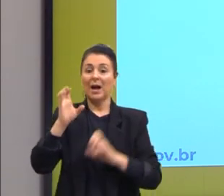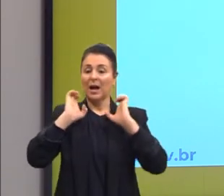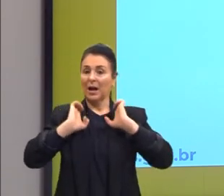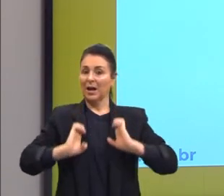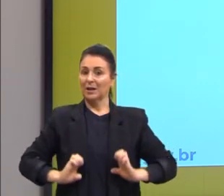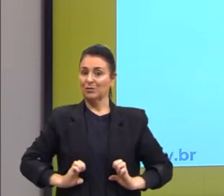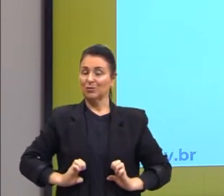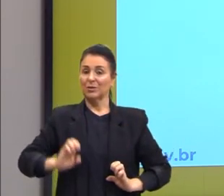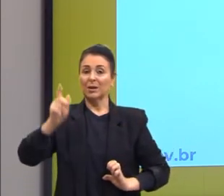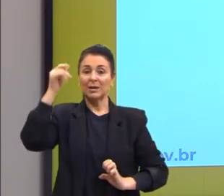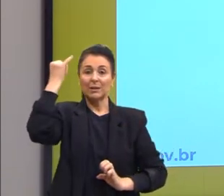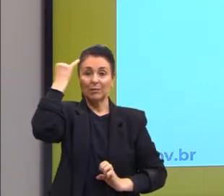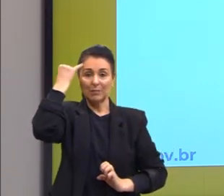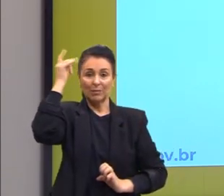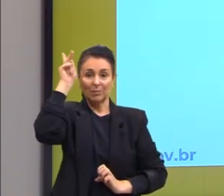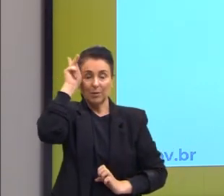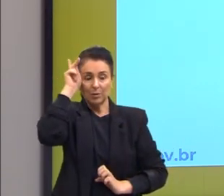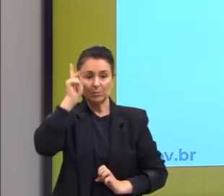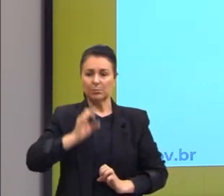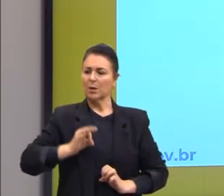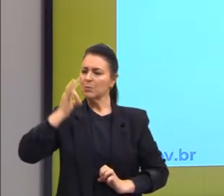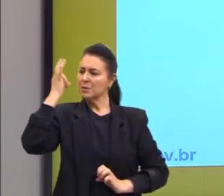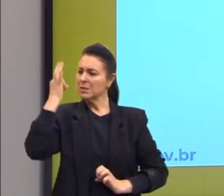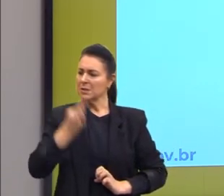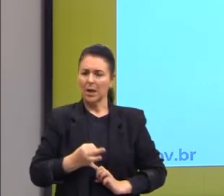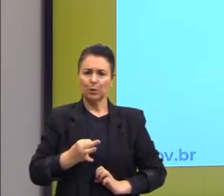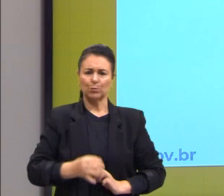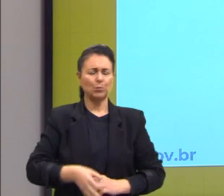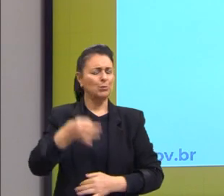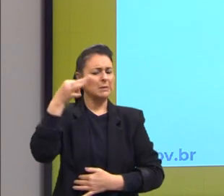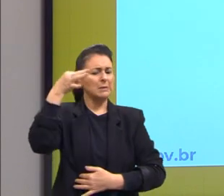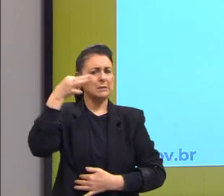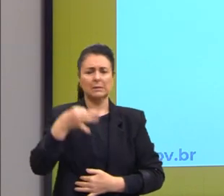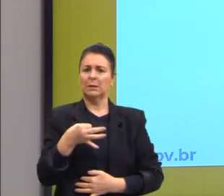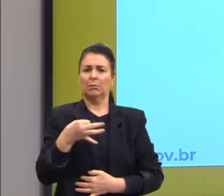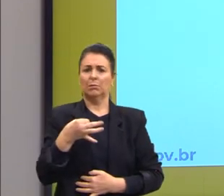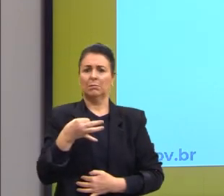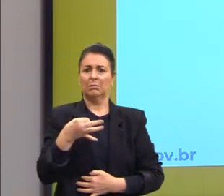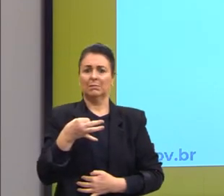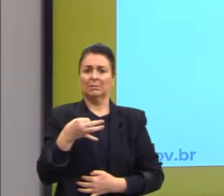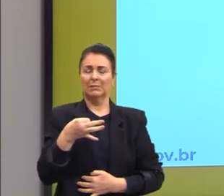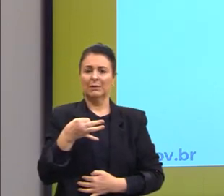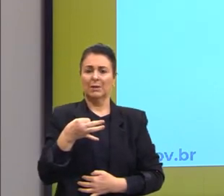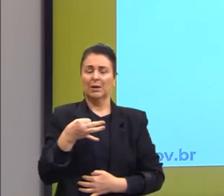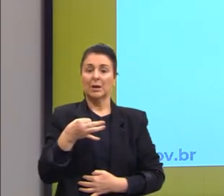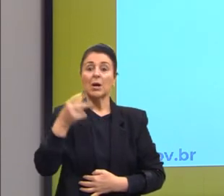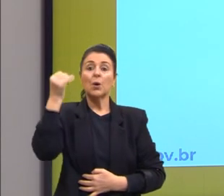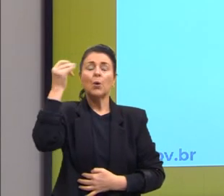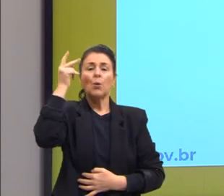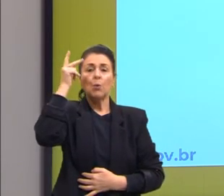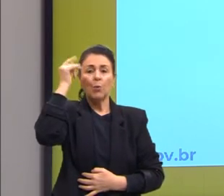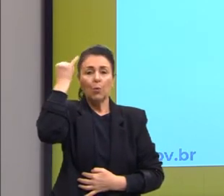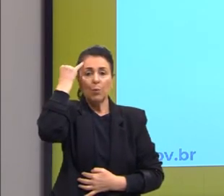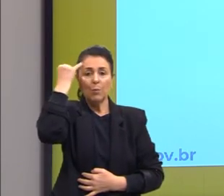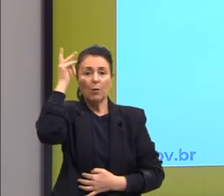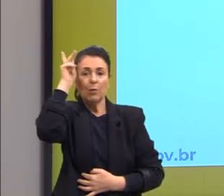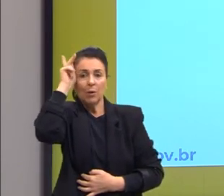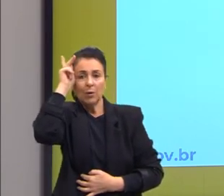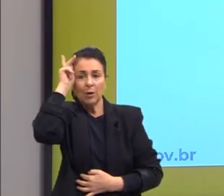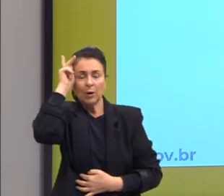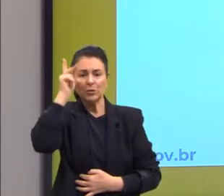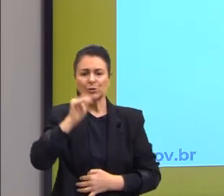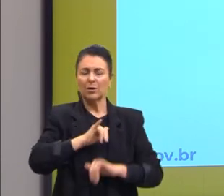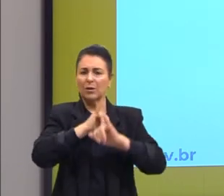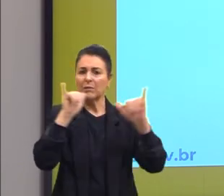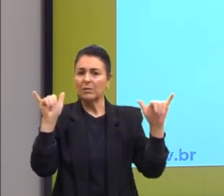certo pelo certo. Já vamos entender como acontece isso. Olha, para Kant, o dever é a única